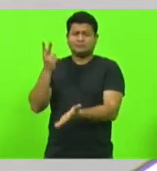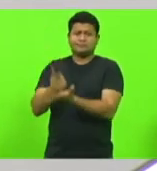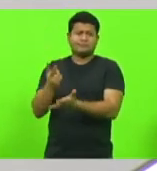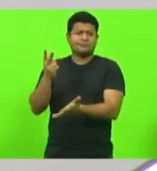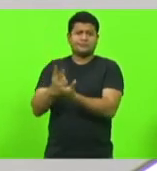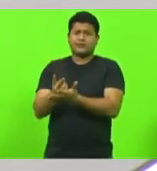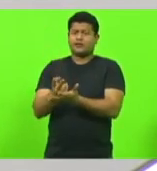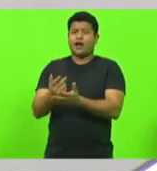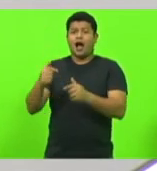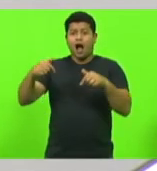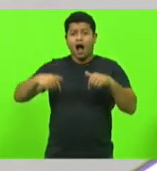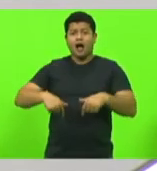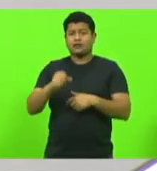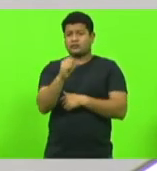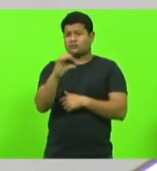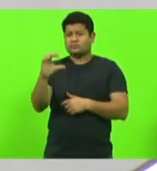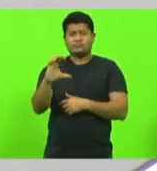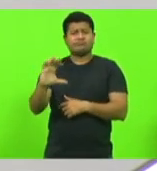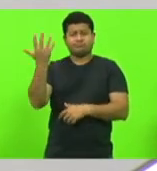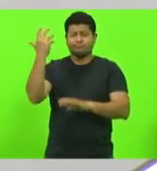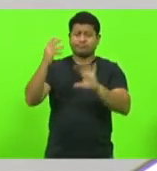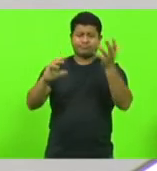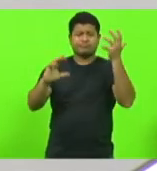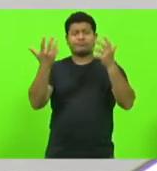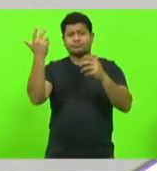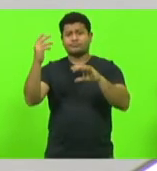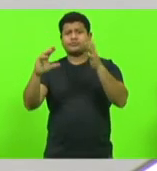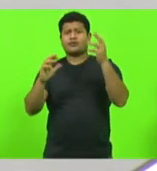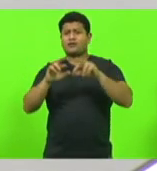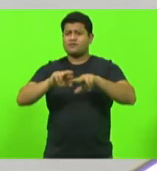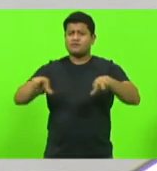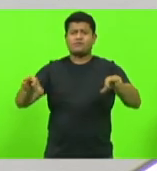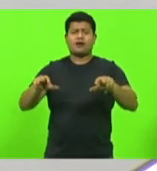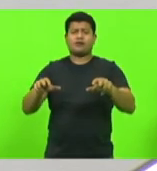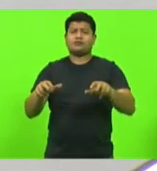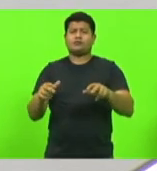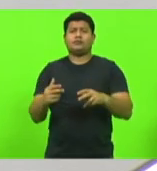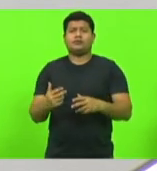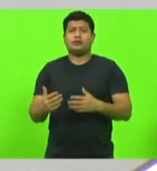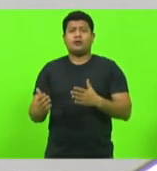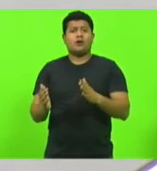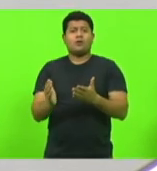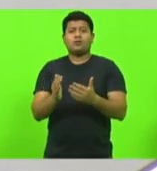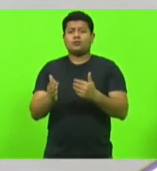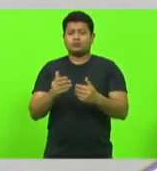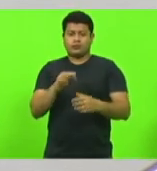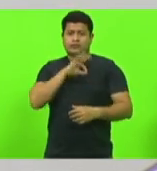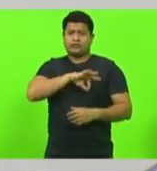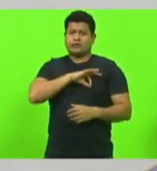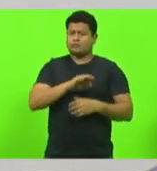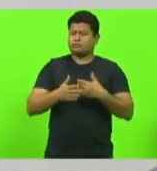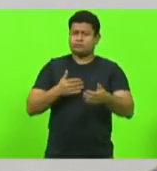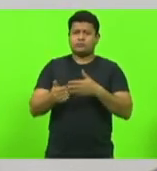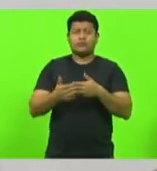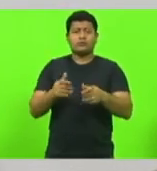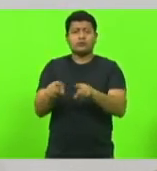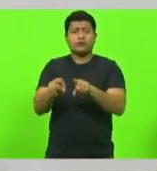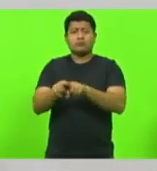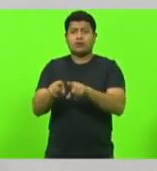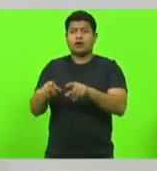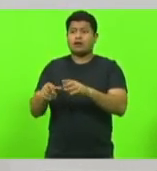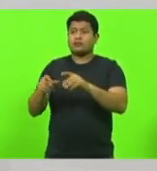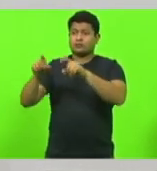de Santa Catarina, nas mais diversas classes sociais, no campo, na cidade, nas